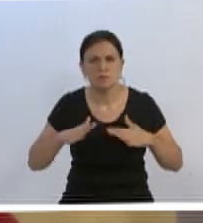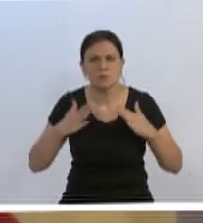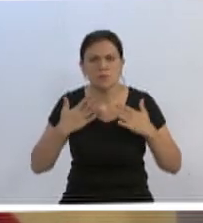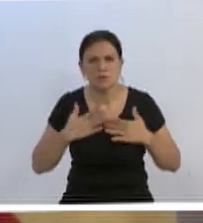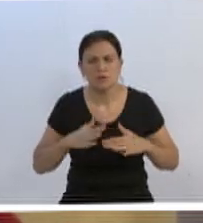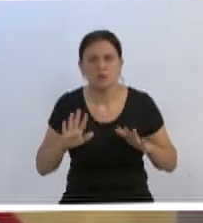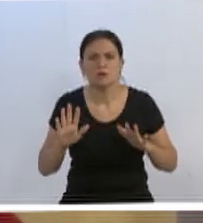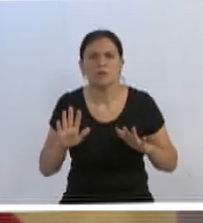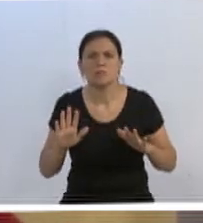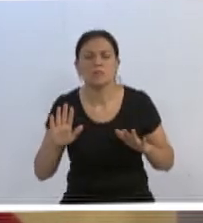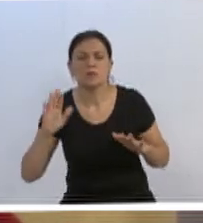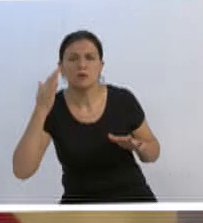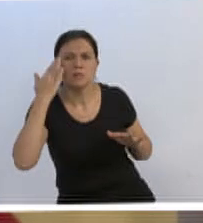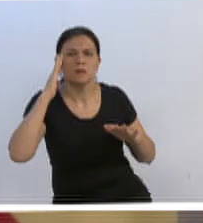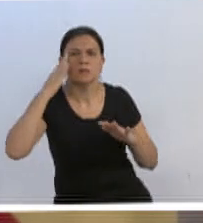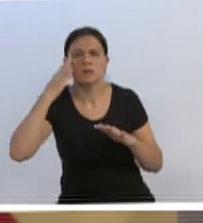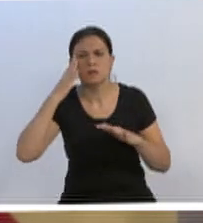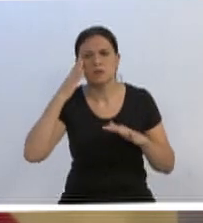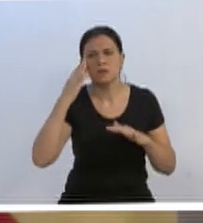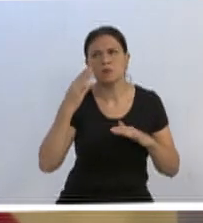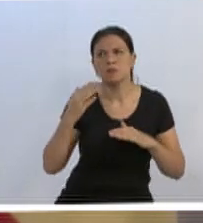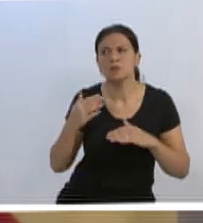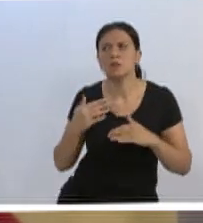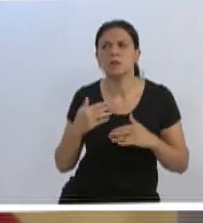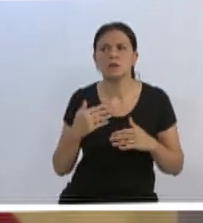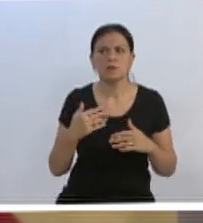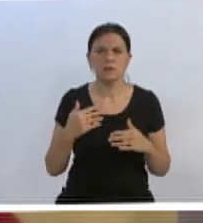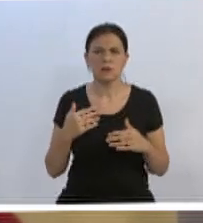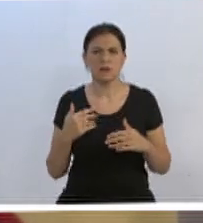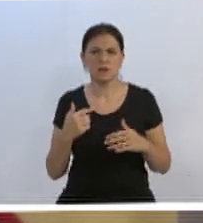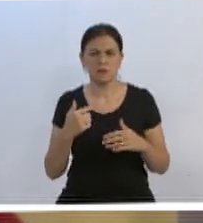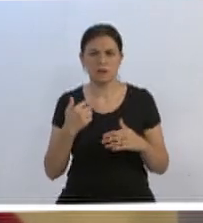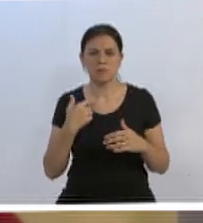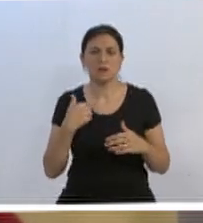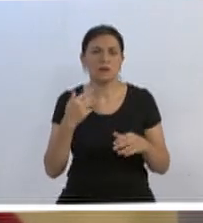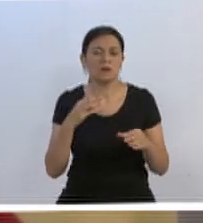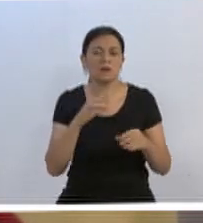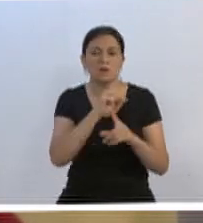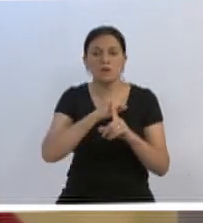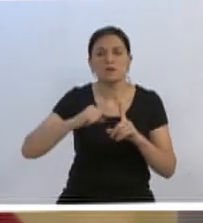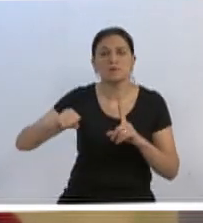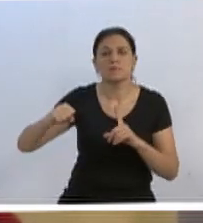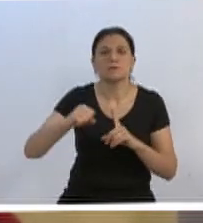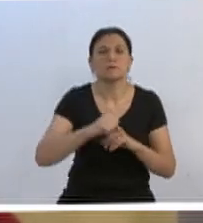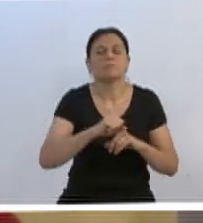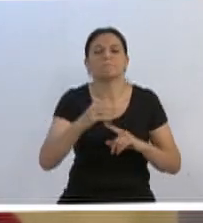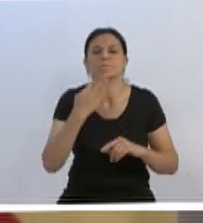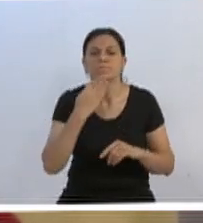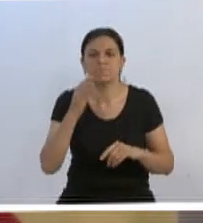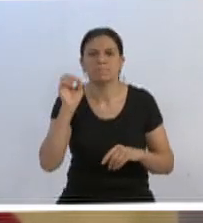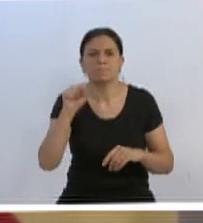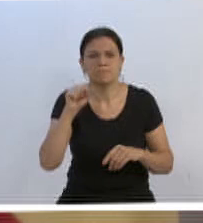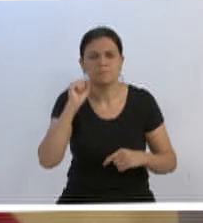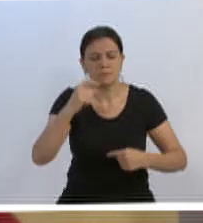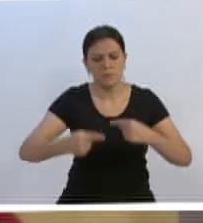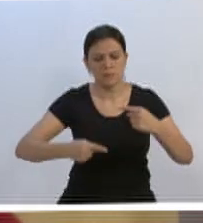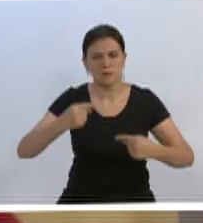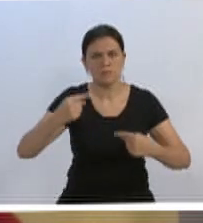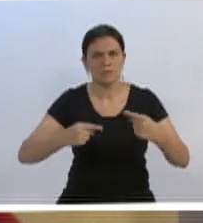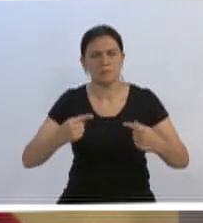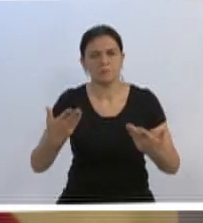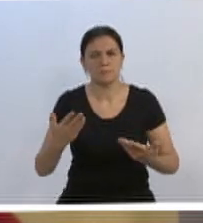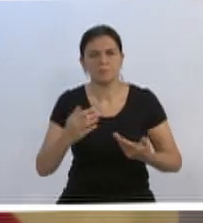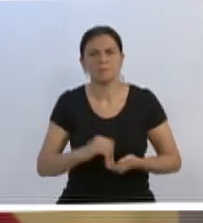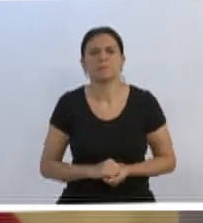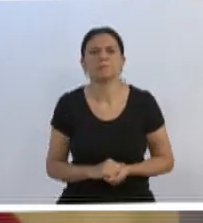de forma criteriosa, e não me nego a fazer esse tipo de debate. A sociedade, aliás, exige esse tipo de debate. Bem,